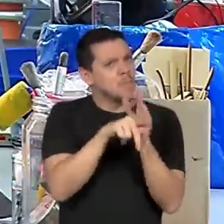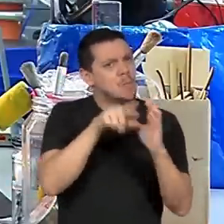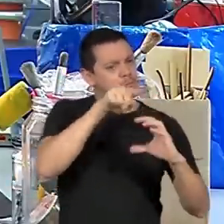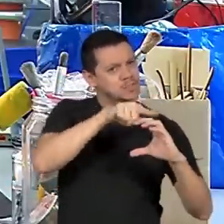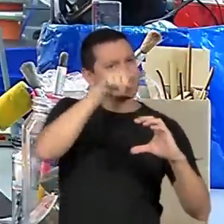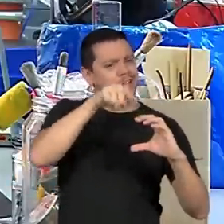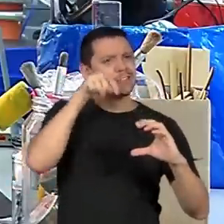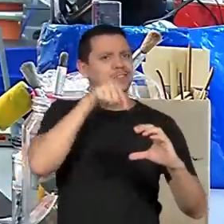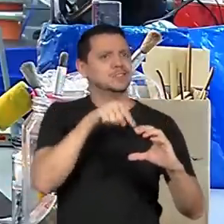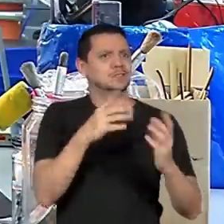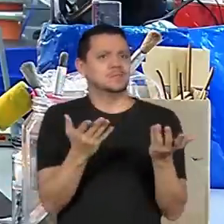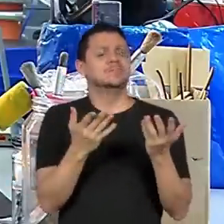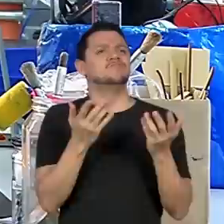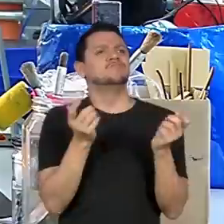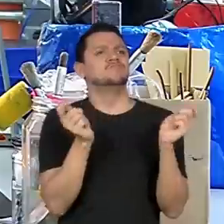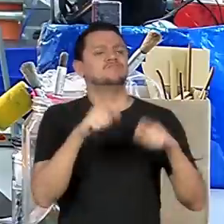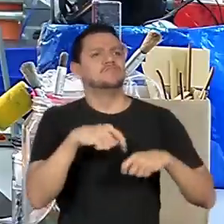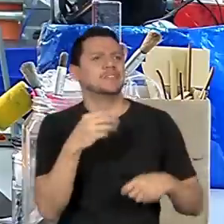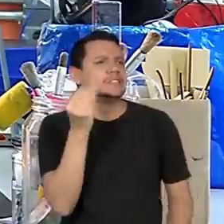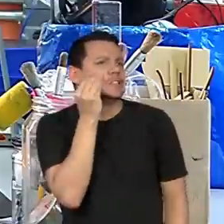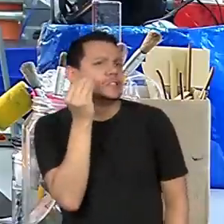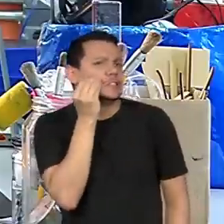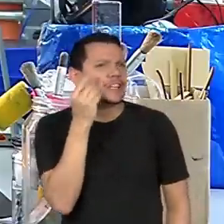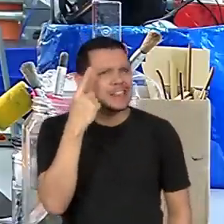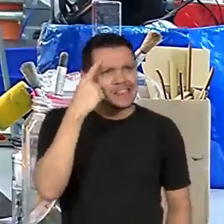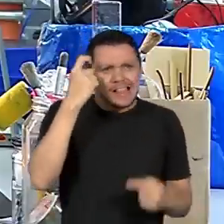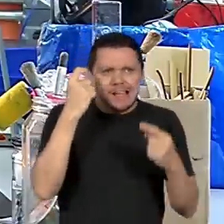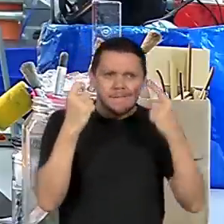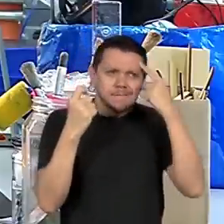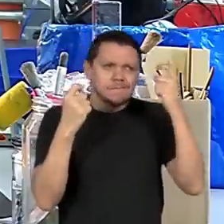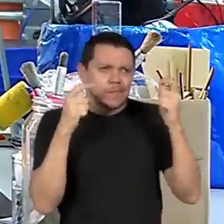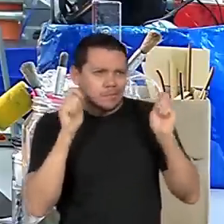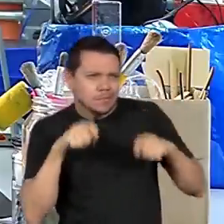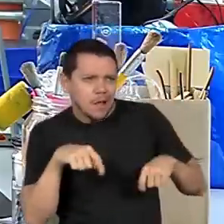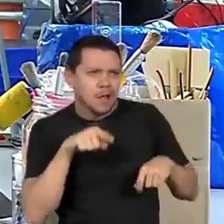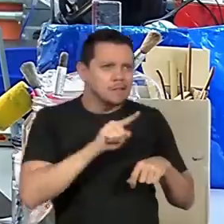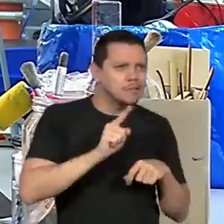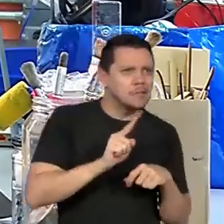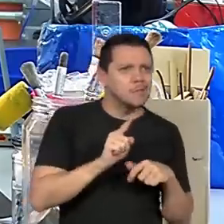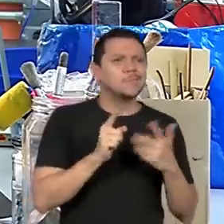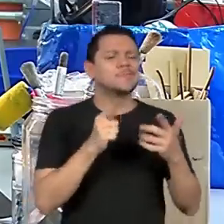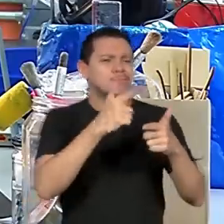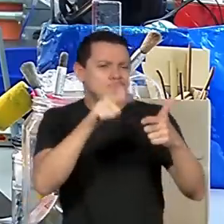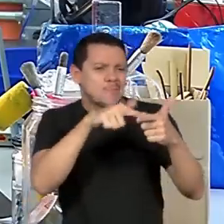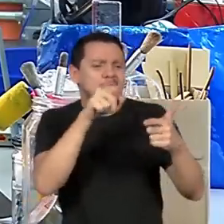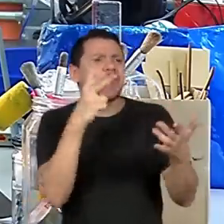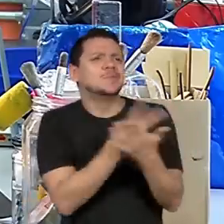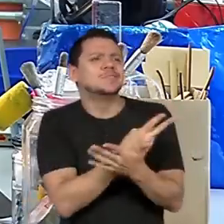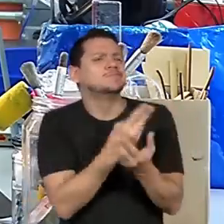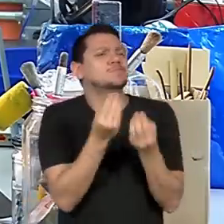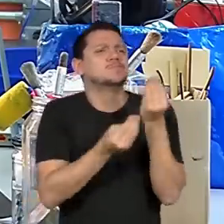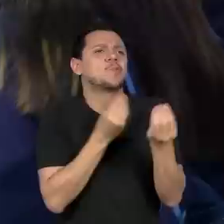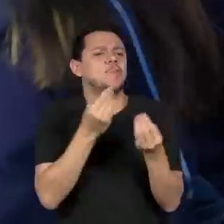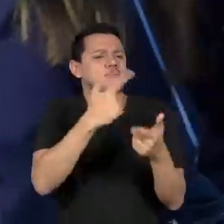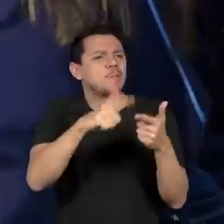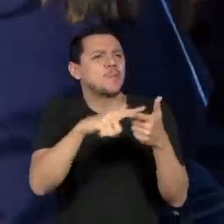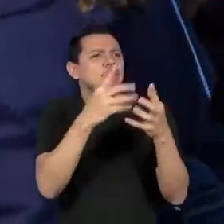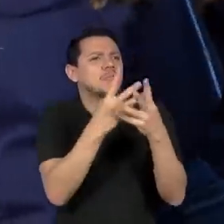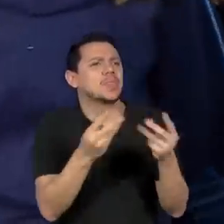testando, criando hipóteses para o problema que eles encontram e tentando solucionar o problema.